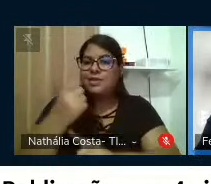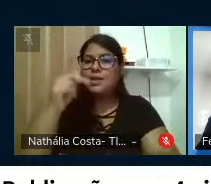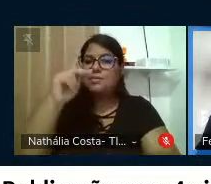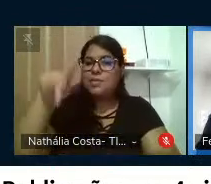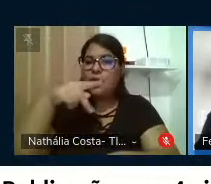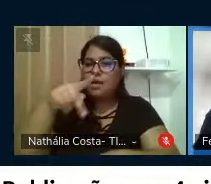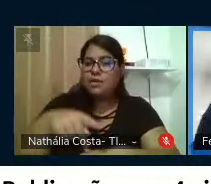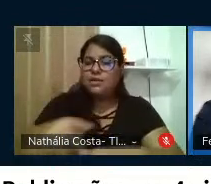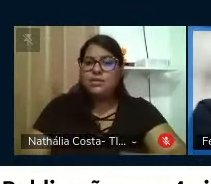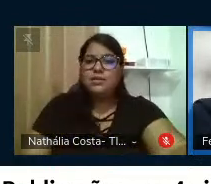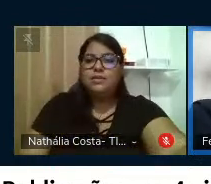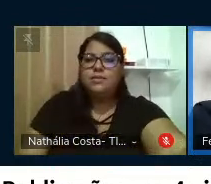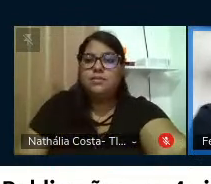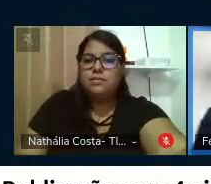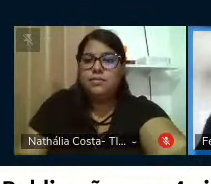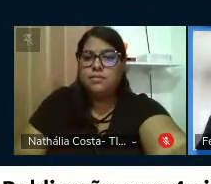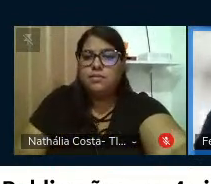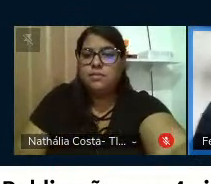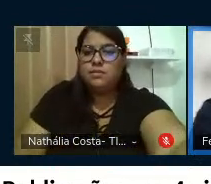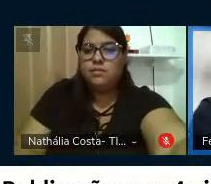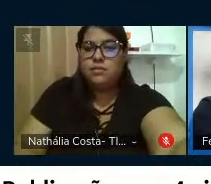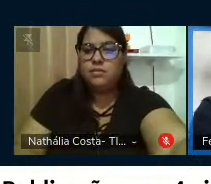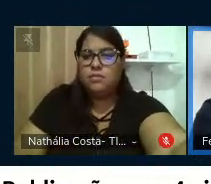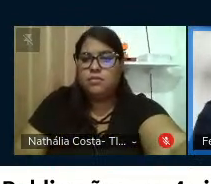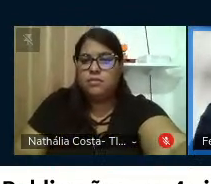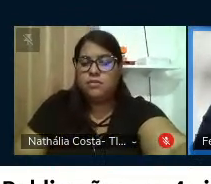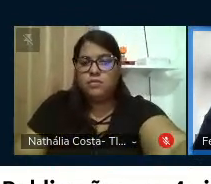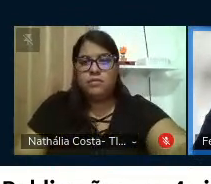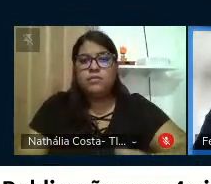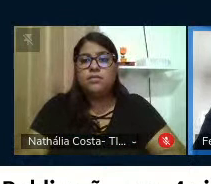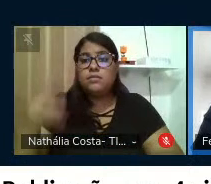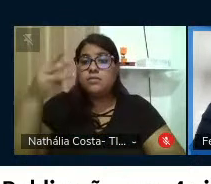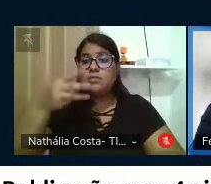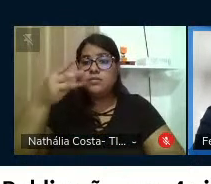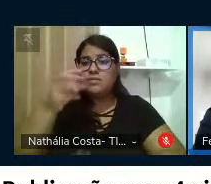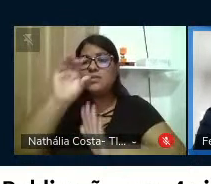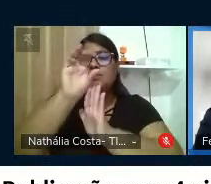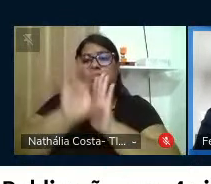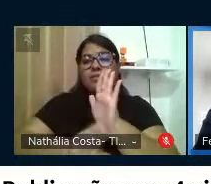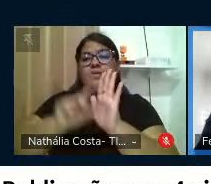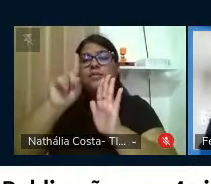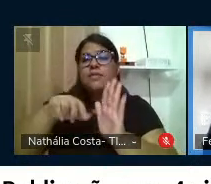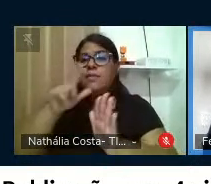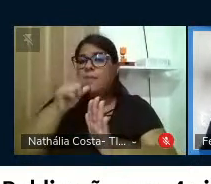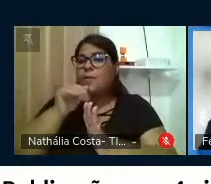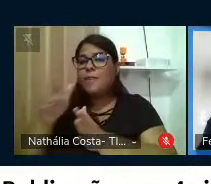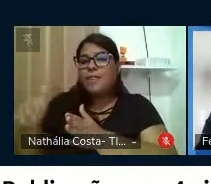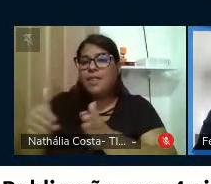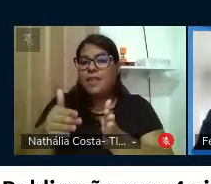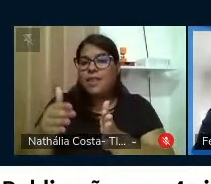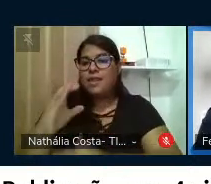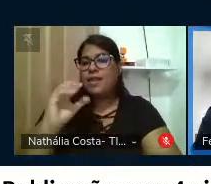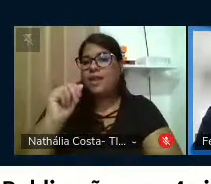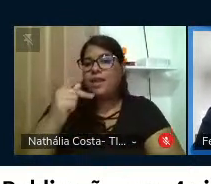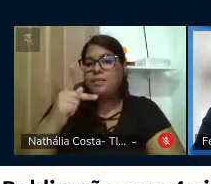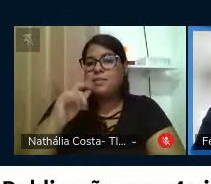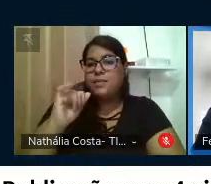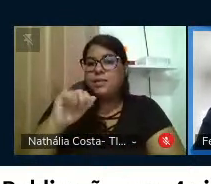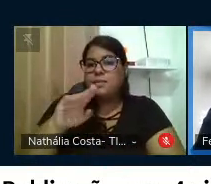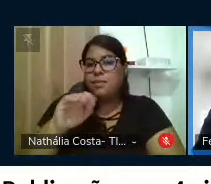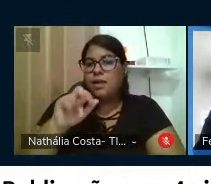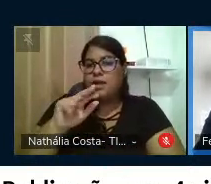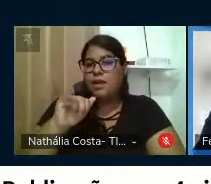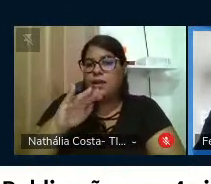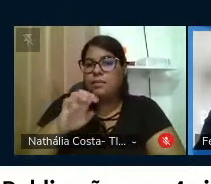O terceiro, o terceiro tópico desse livro, né, o terceiro capítulo é o rio Capibaribe, conhecer para conservar e